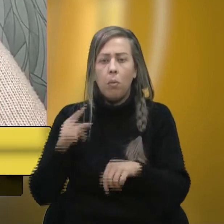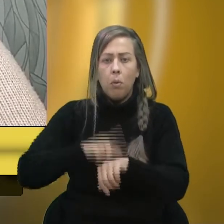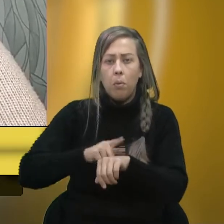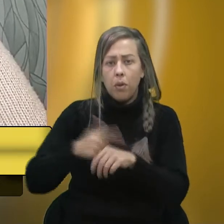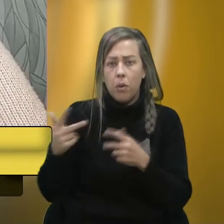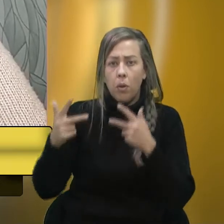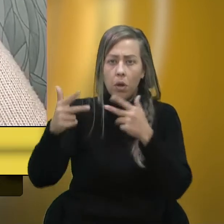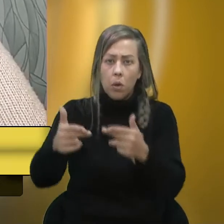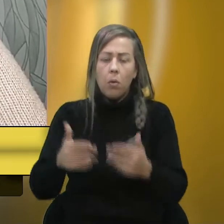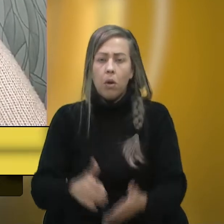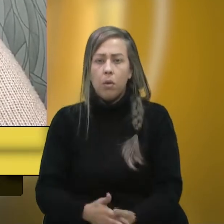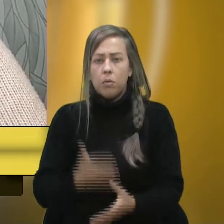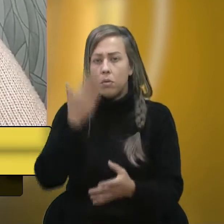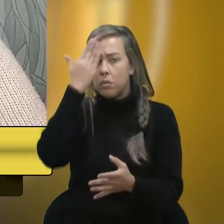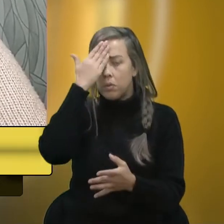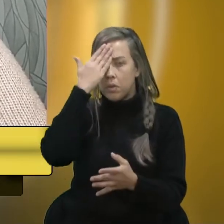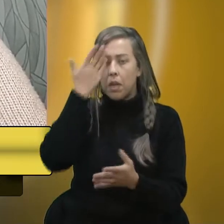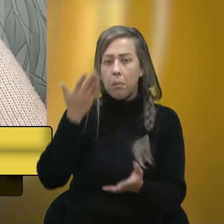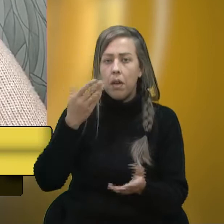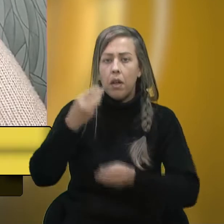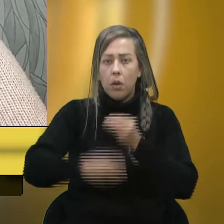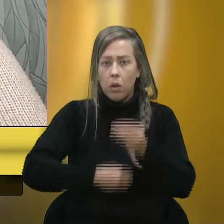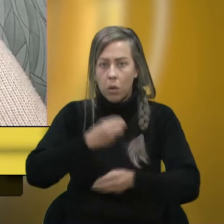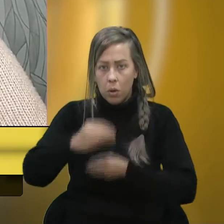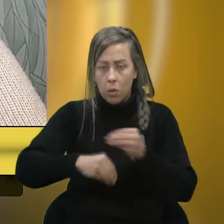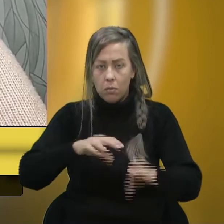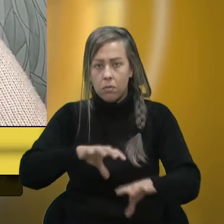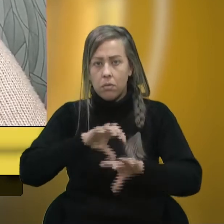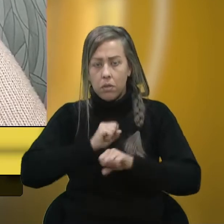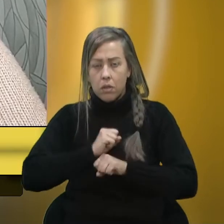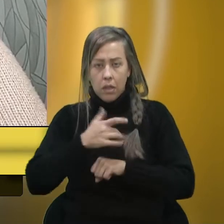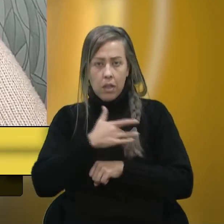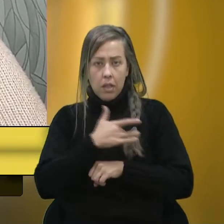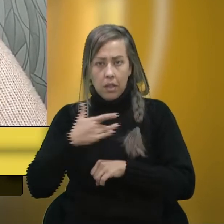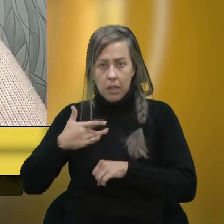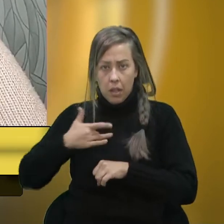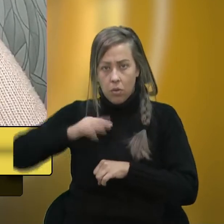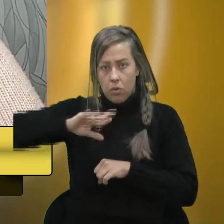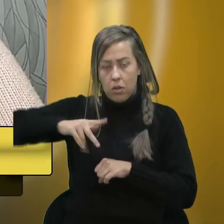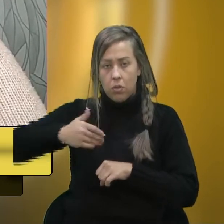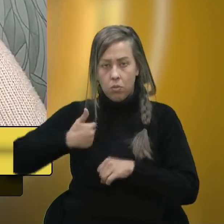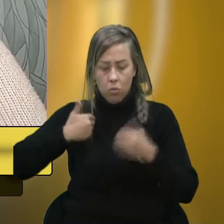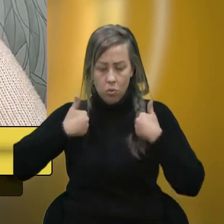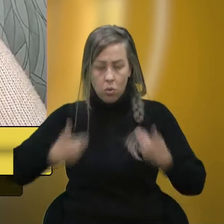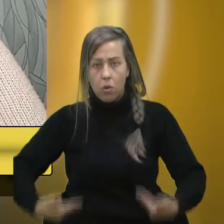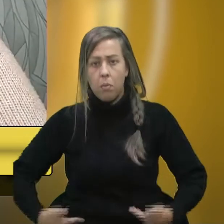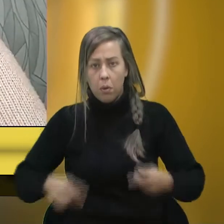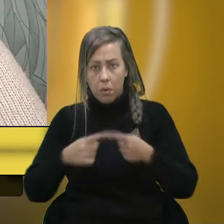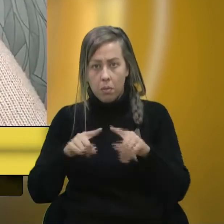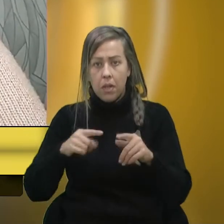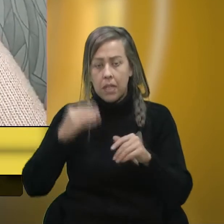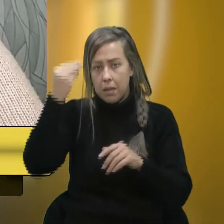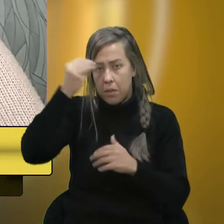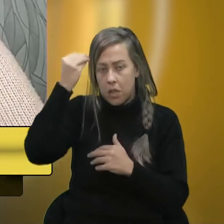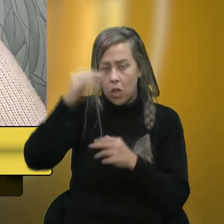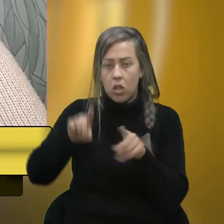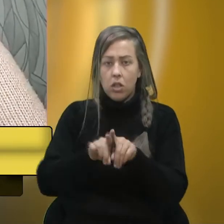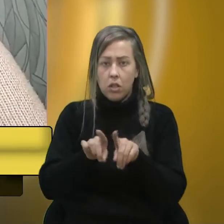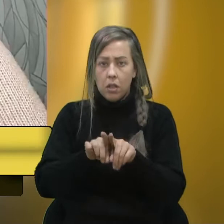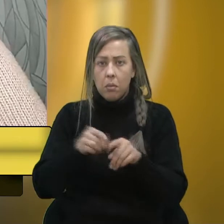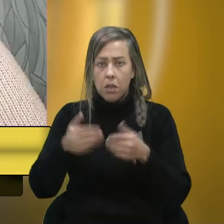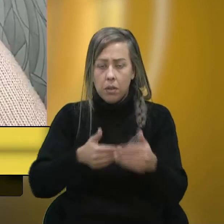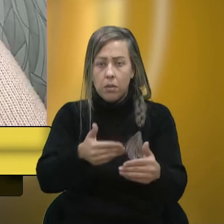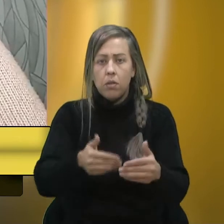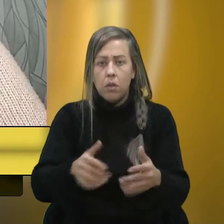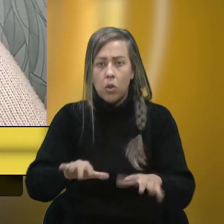momento, a gente sabe do quanto isso nos afeta, a saúde, não só física, mas também a questão psicológica mesmo nesse sentido,